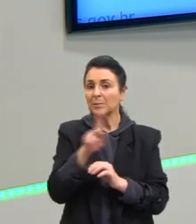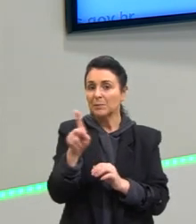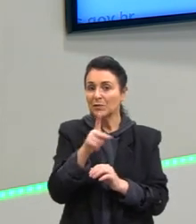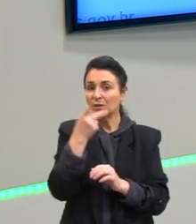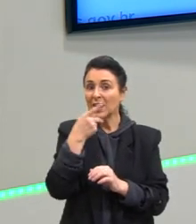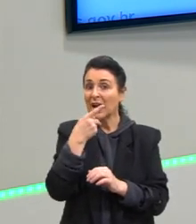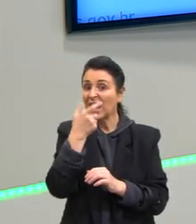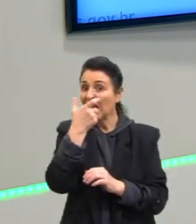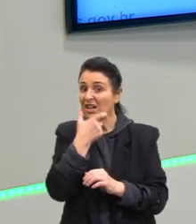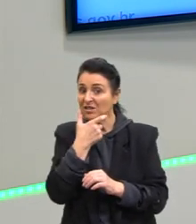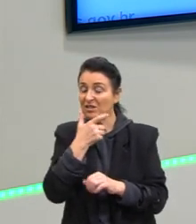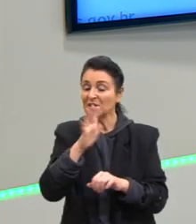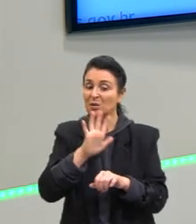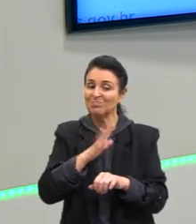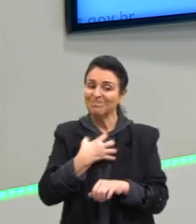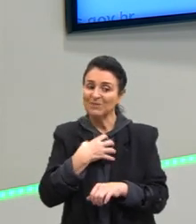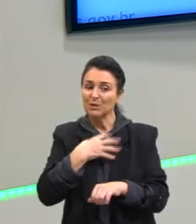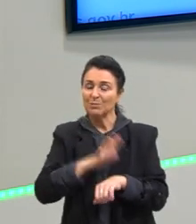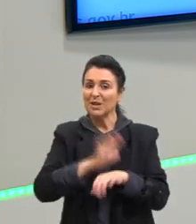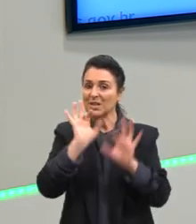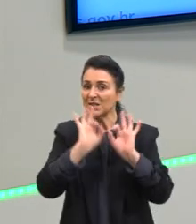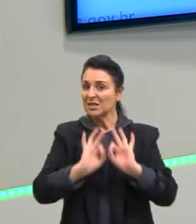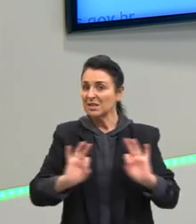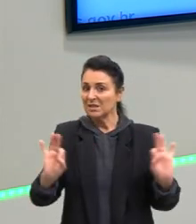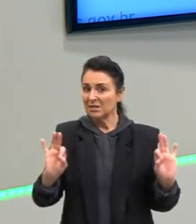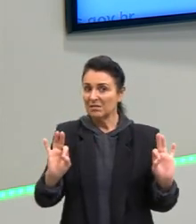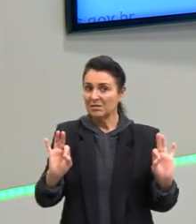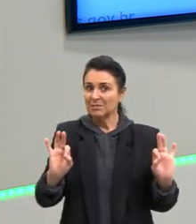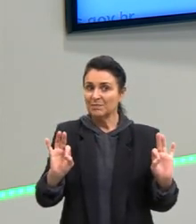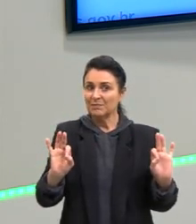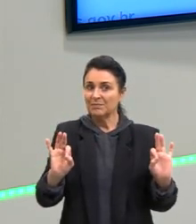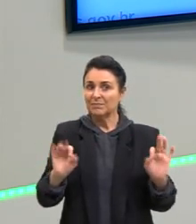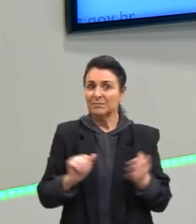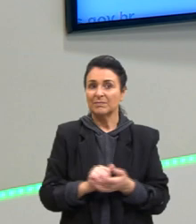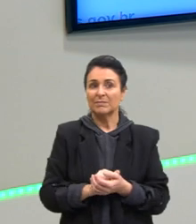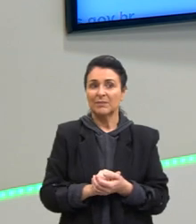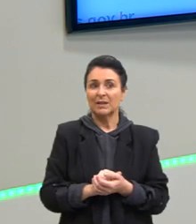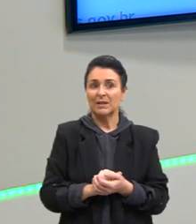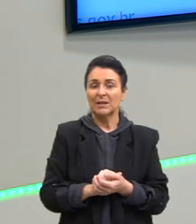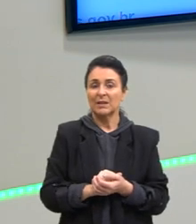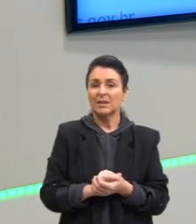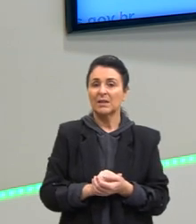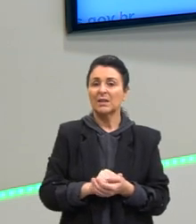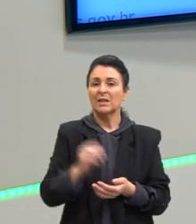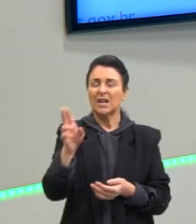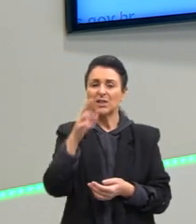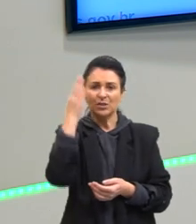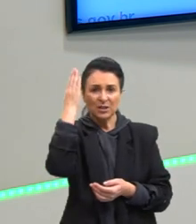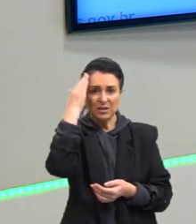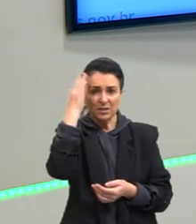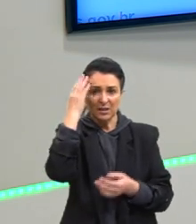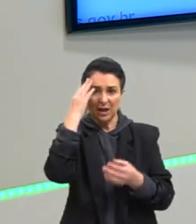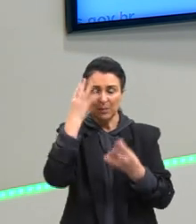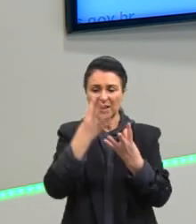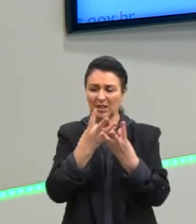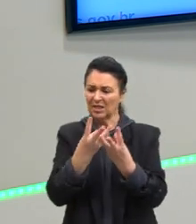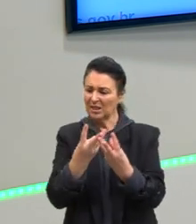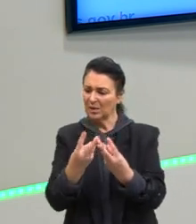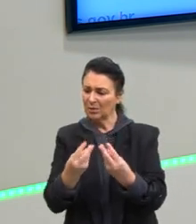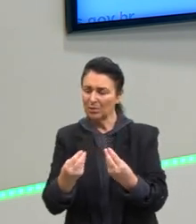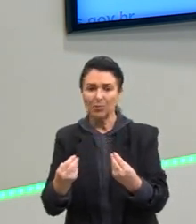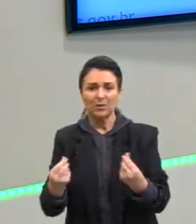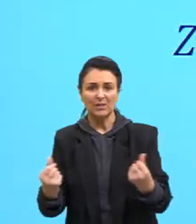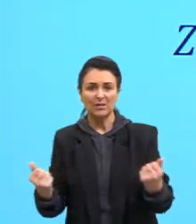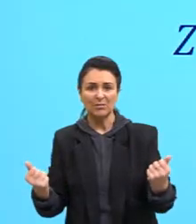jeito mais simples não lembrar o conteúdo específico. A gente sabe ali que é decomposição. Só lembrando que a